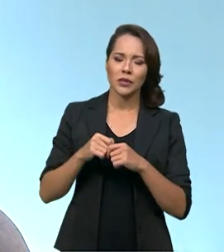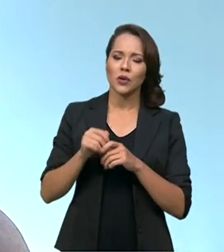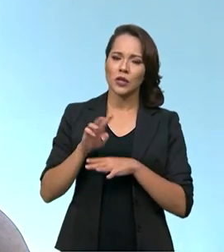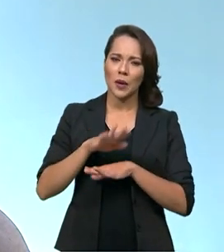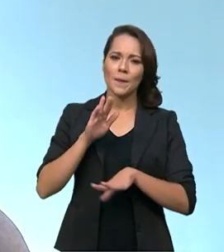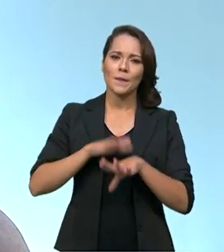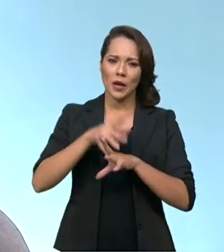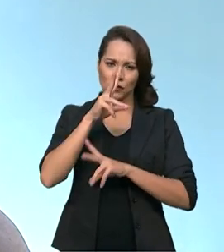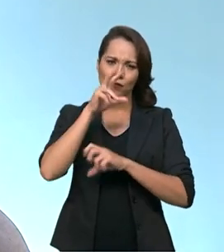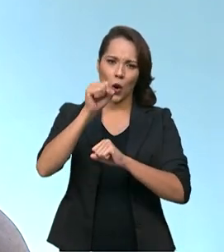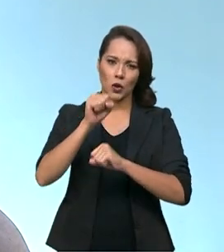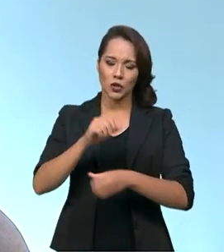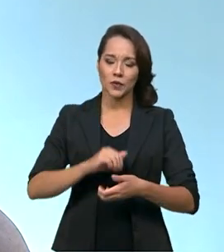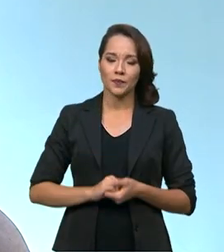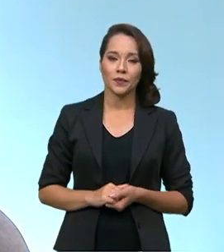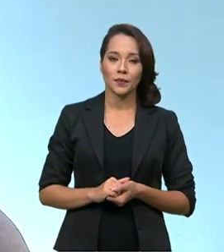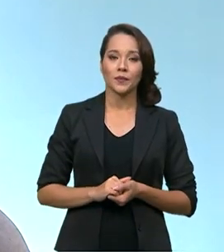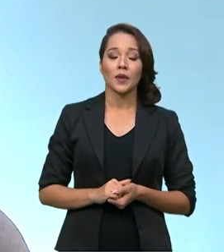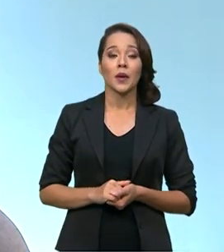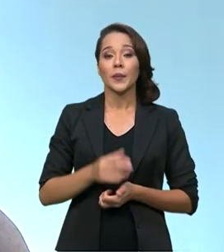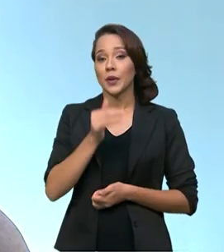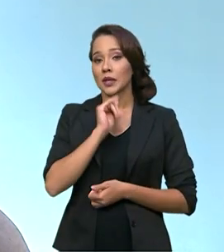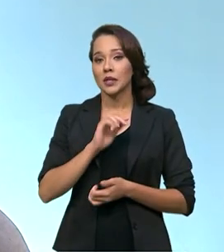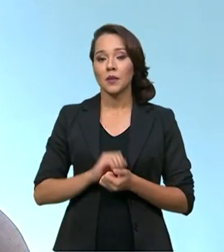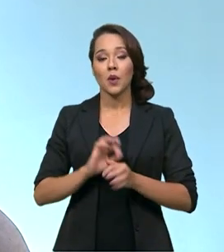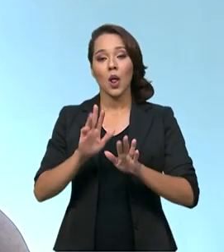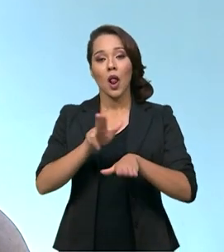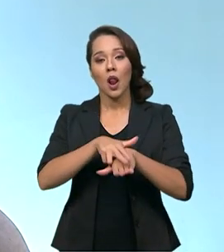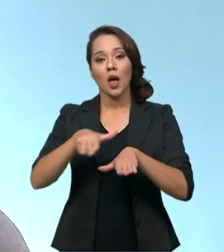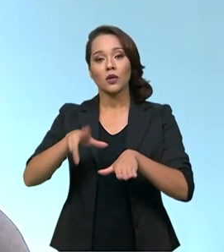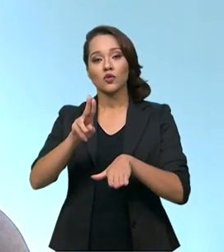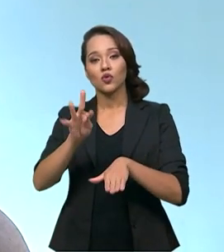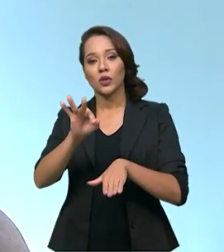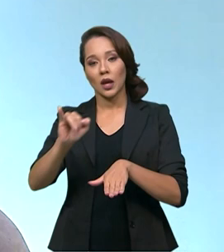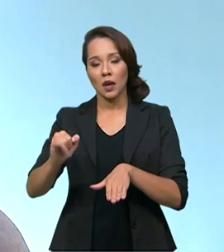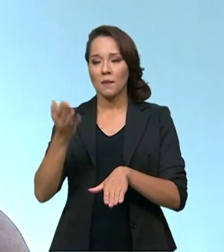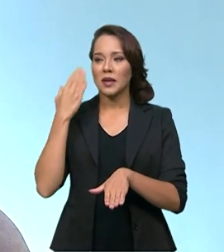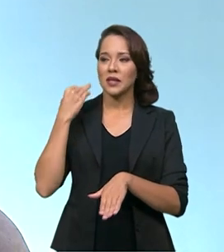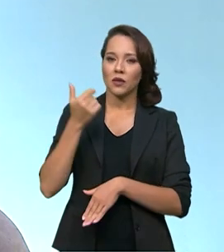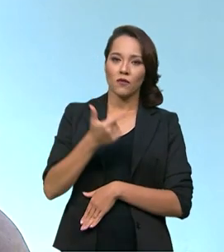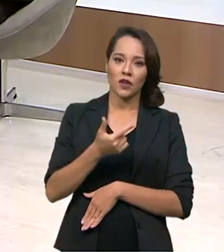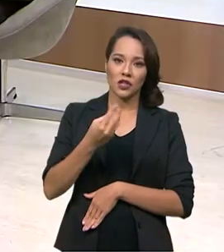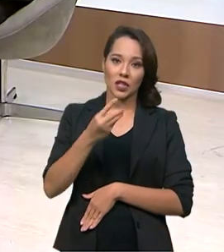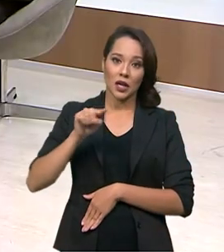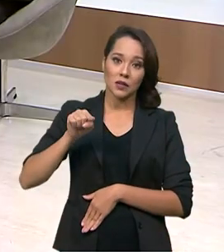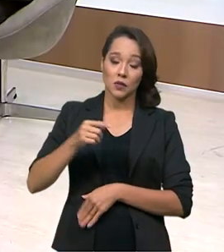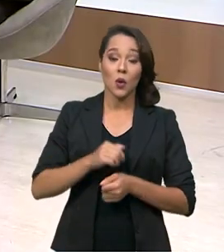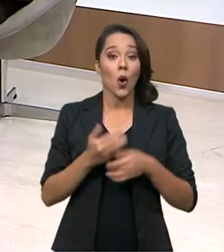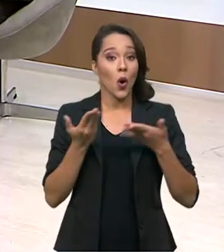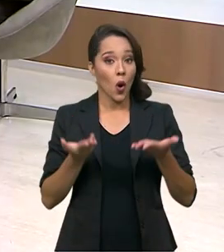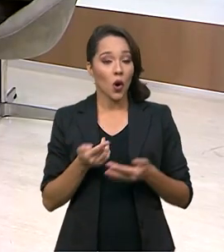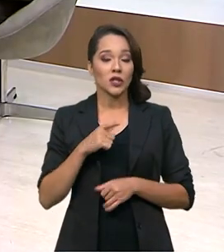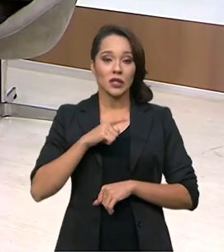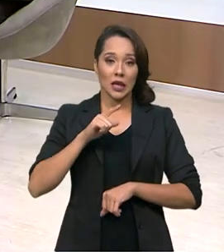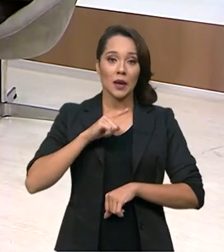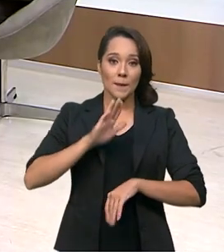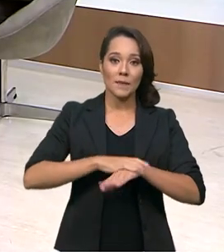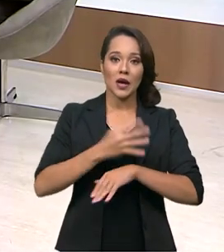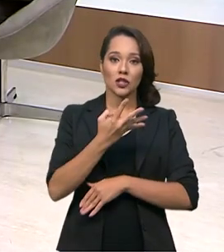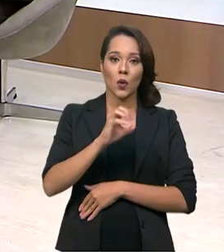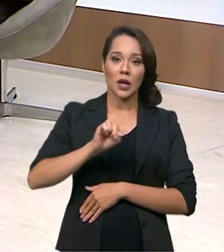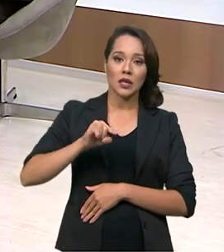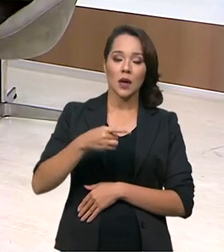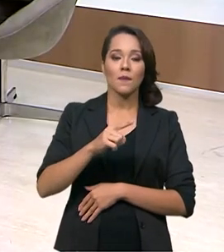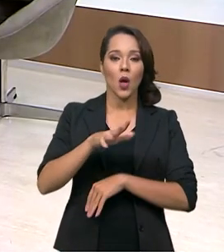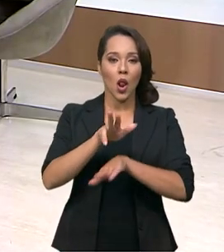fortalecido. Por exemplo, leitos de UTI, nós tínhamos 23 mil, hoje nós temos mais de 40 mil